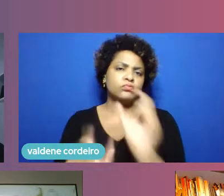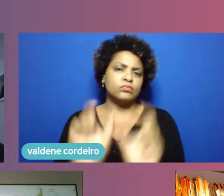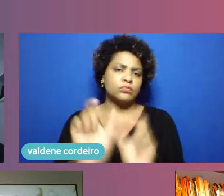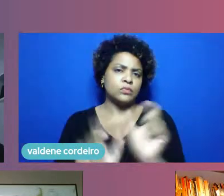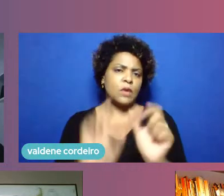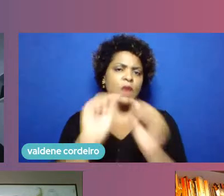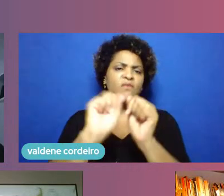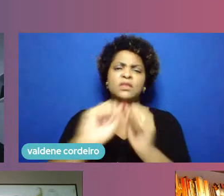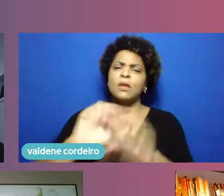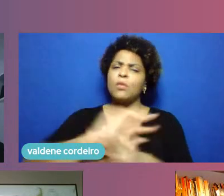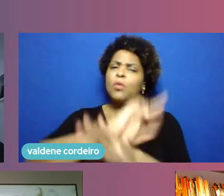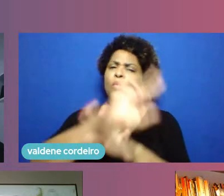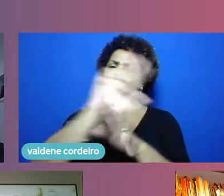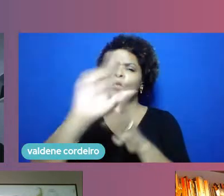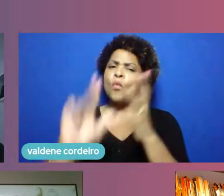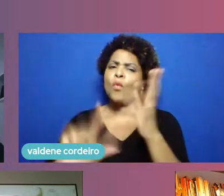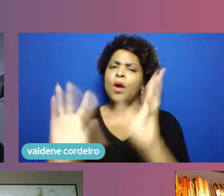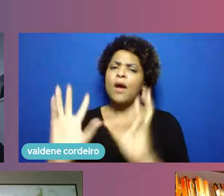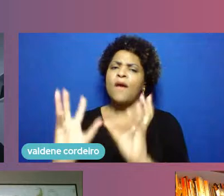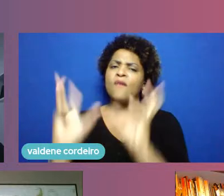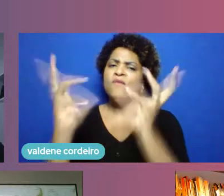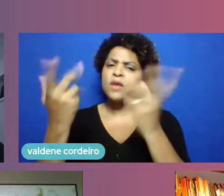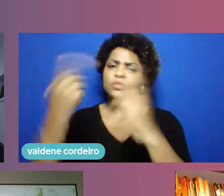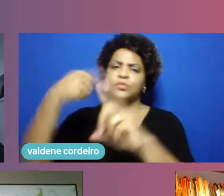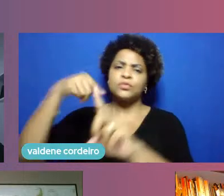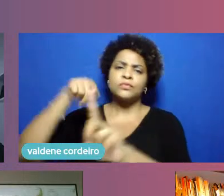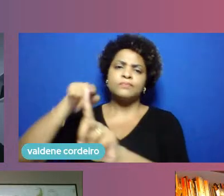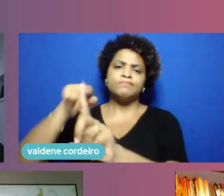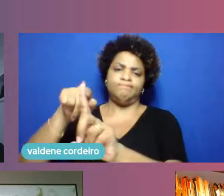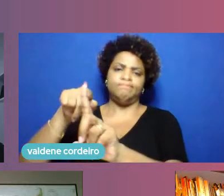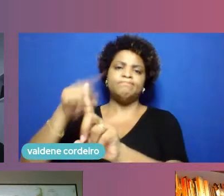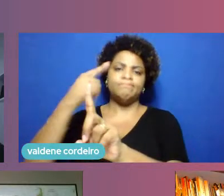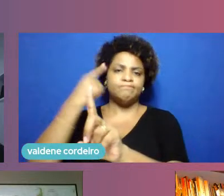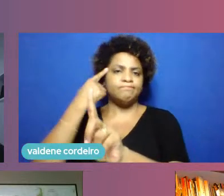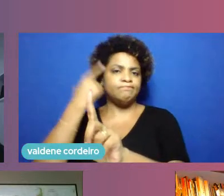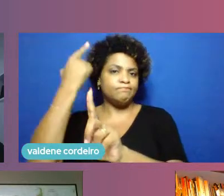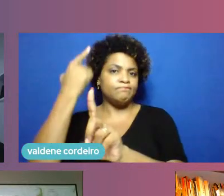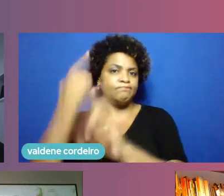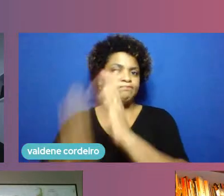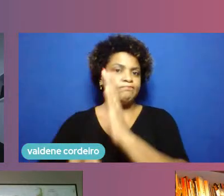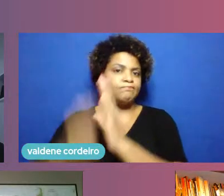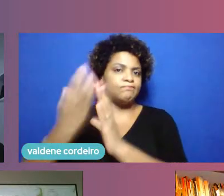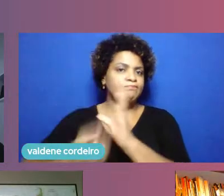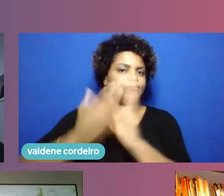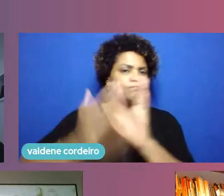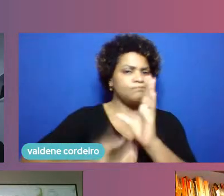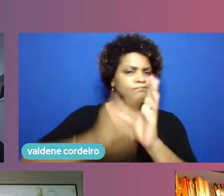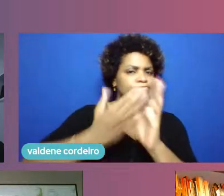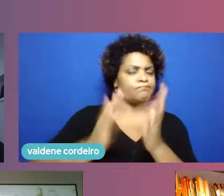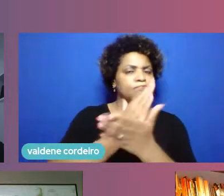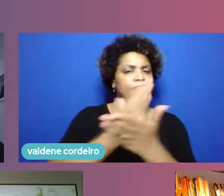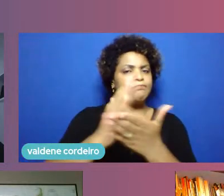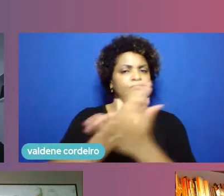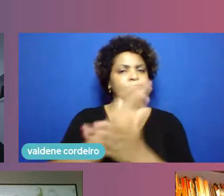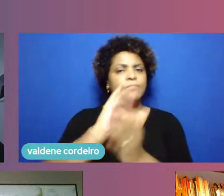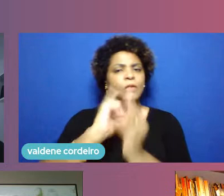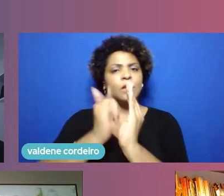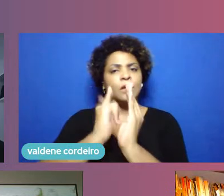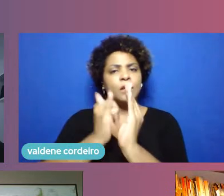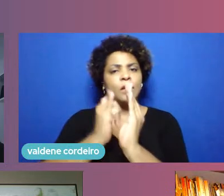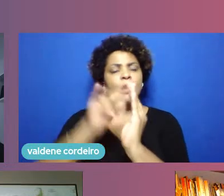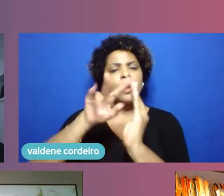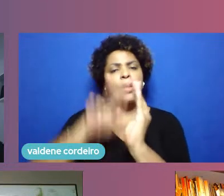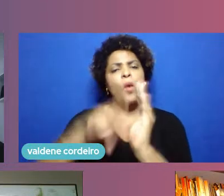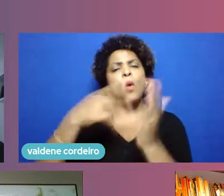ideação e dentro desses eventos de ideação foram surgindo algumas startups, como aconteceu na Campus Party Weekend lá em